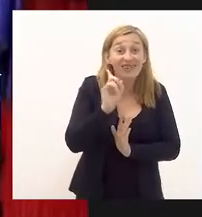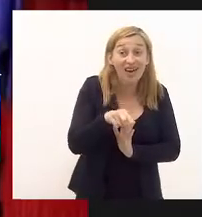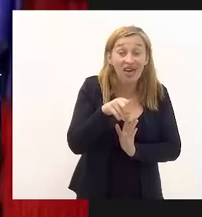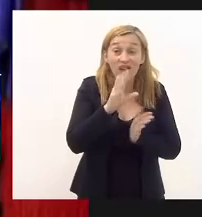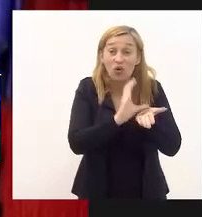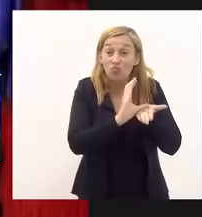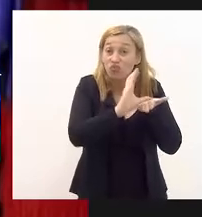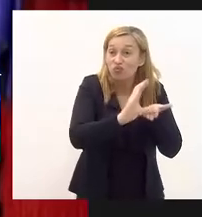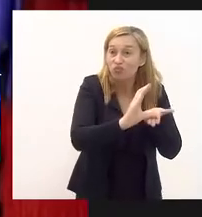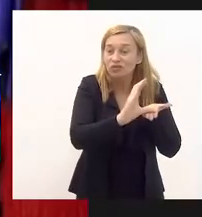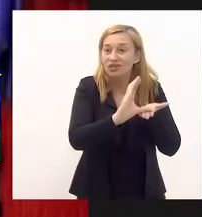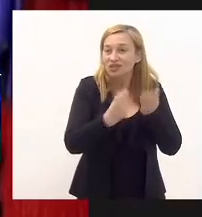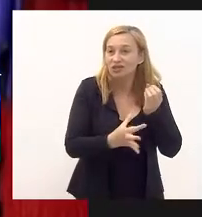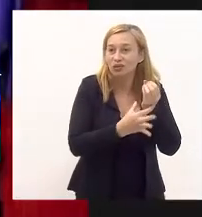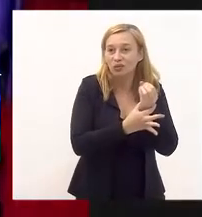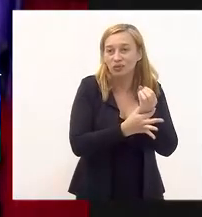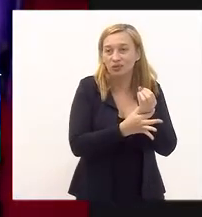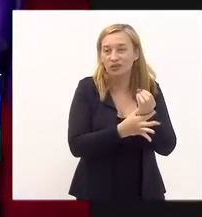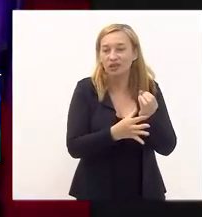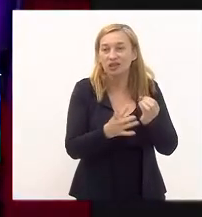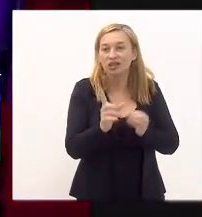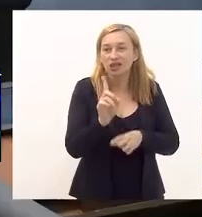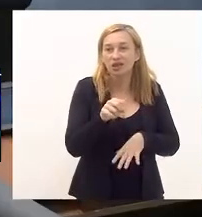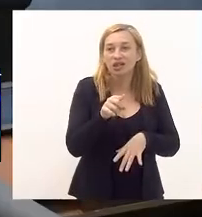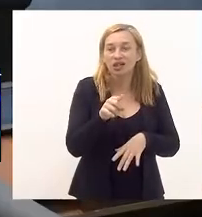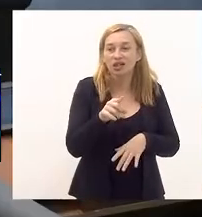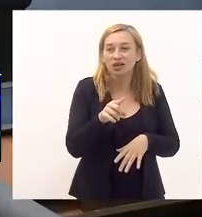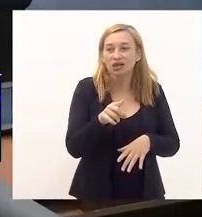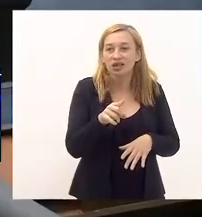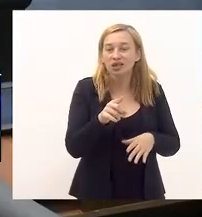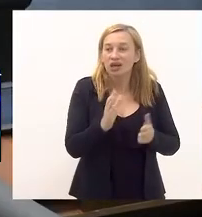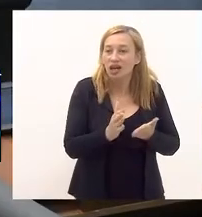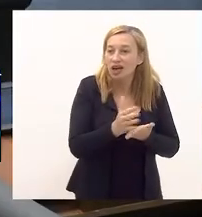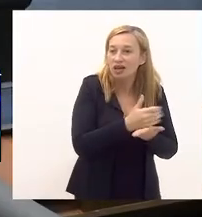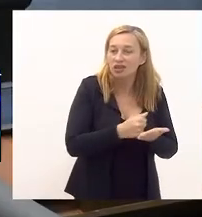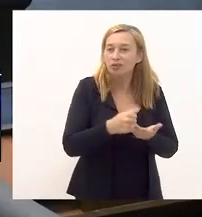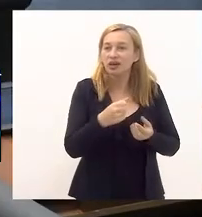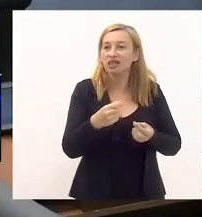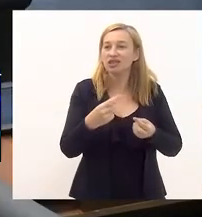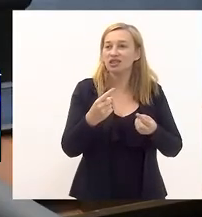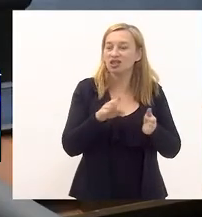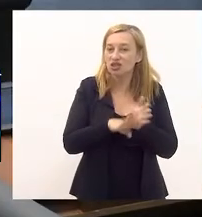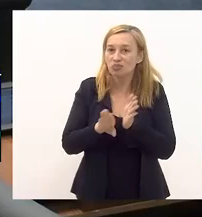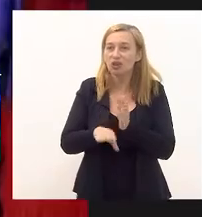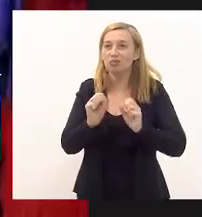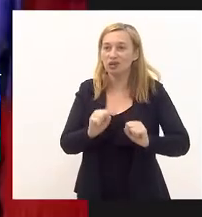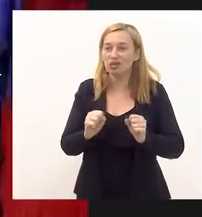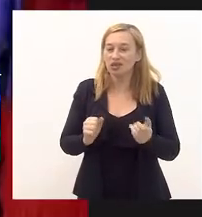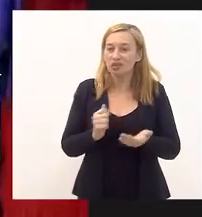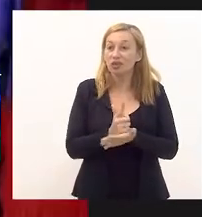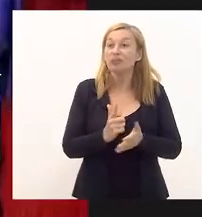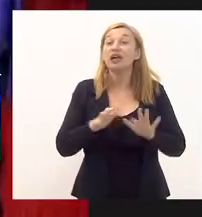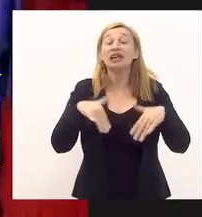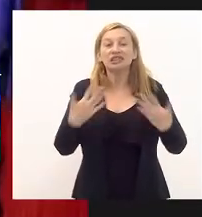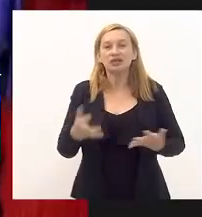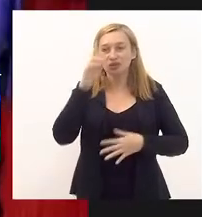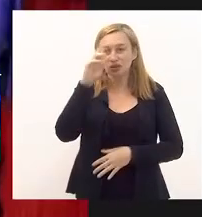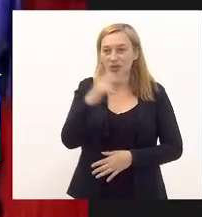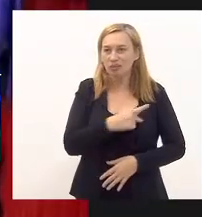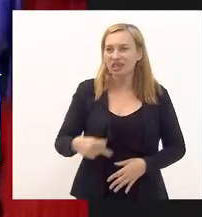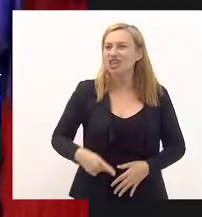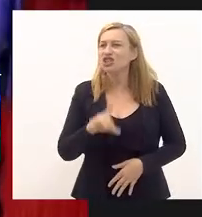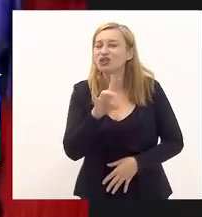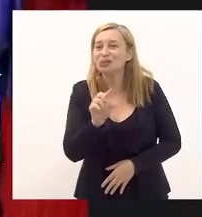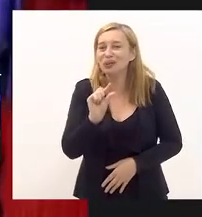de recurso ou seja para concluir deputada a arrecadação para que essa despesa possa ser efetivada. Então, senhora Presidente só